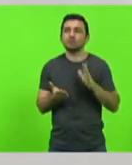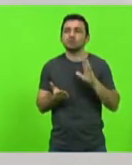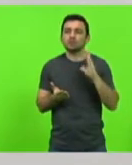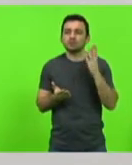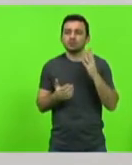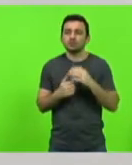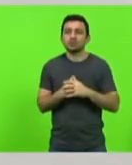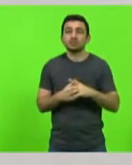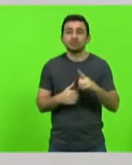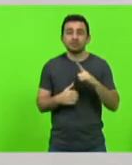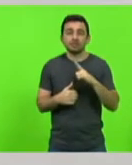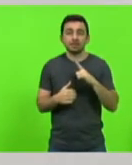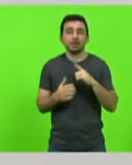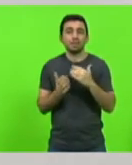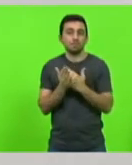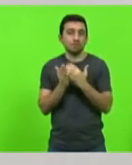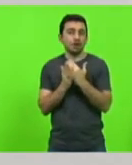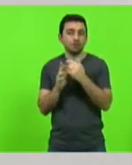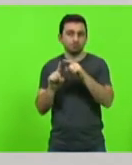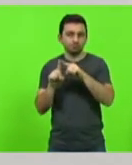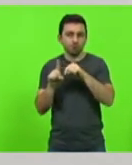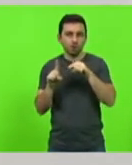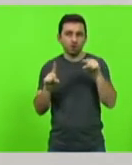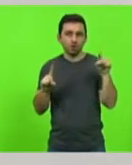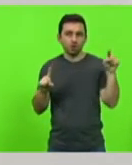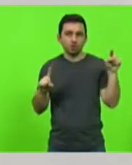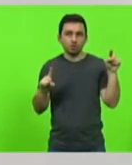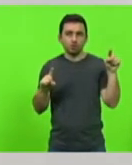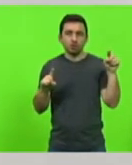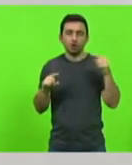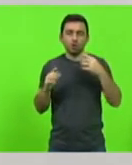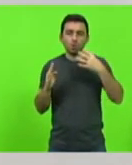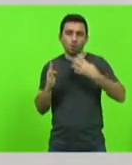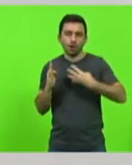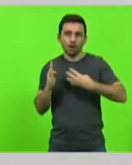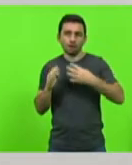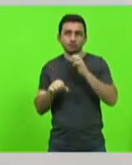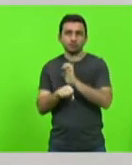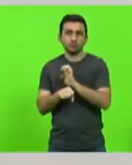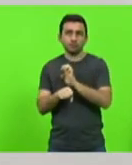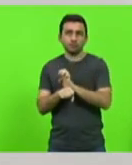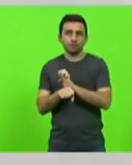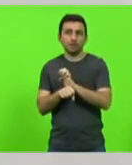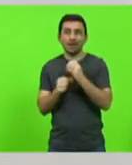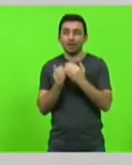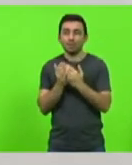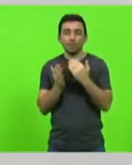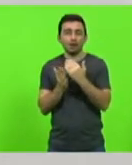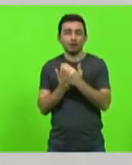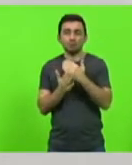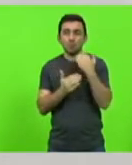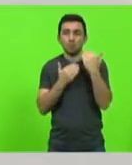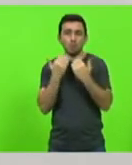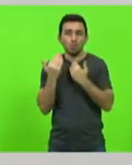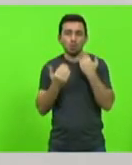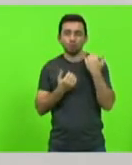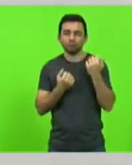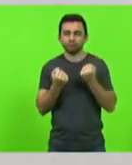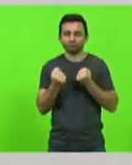em números plenos o quarto Estado no Brasil em que há mais mortes no trânsito.